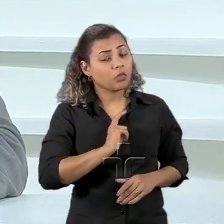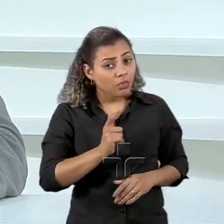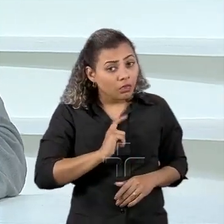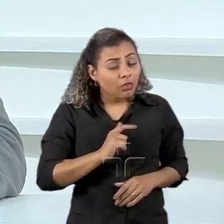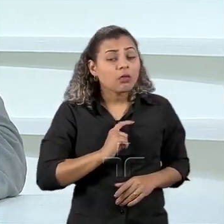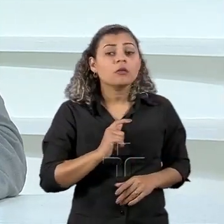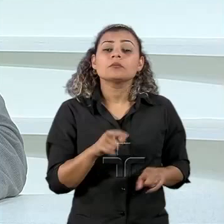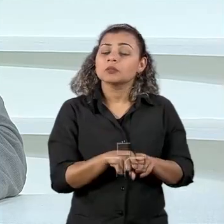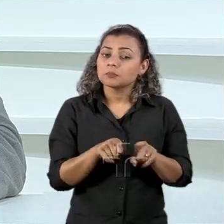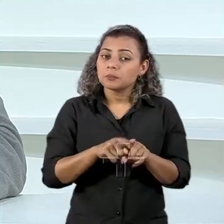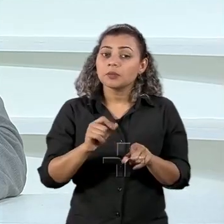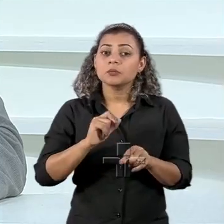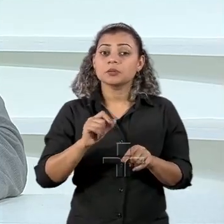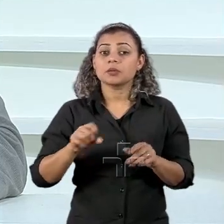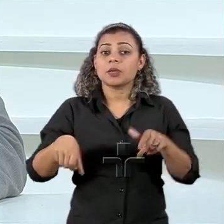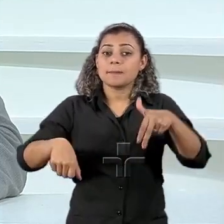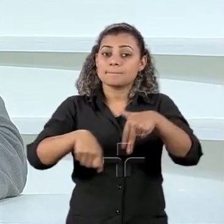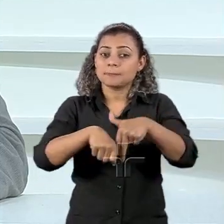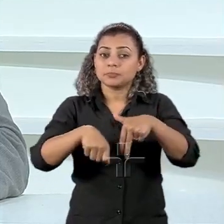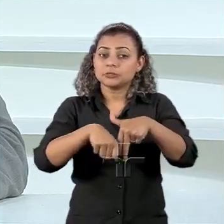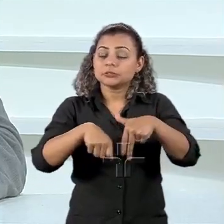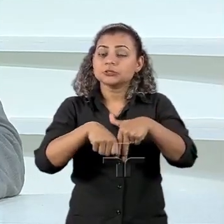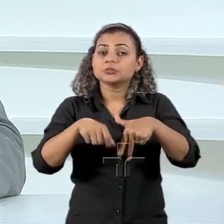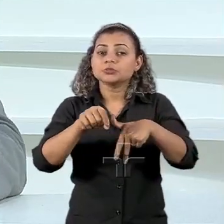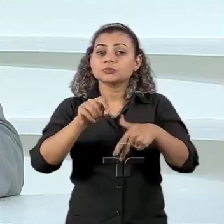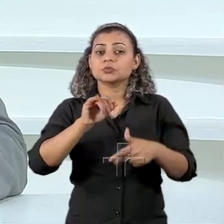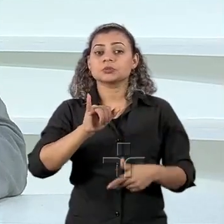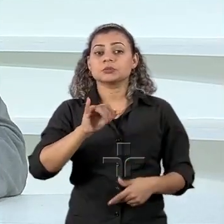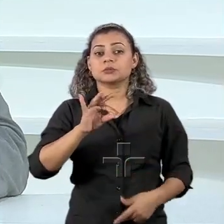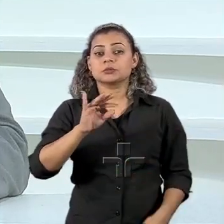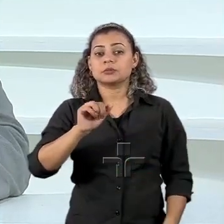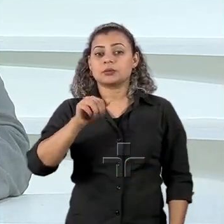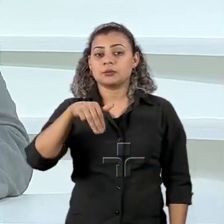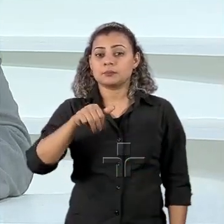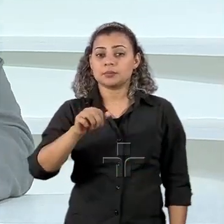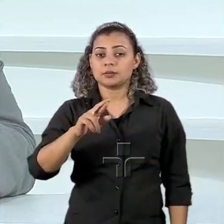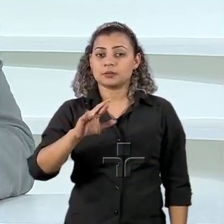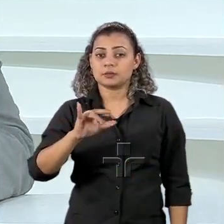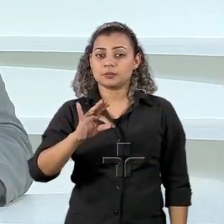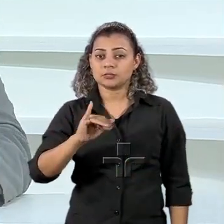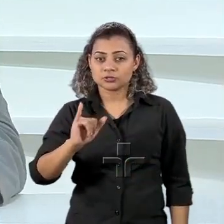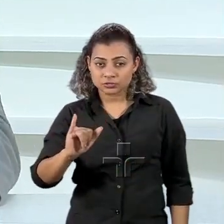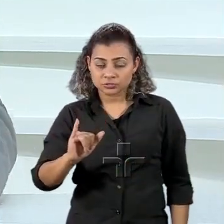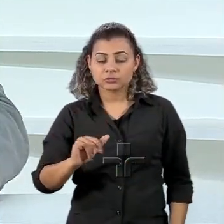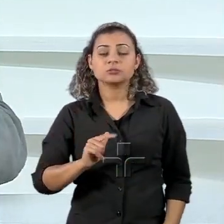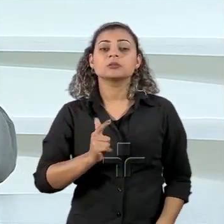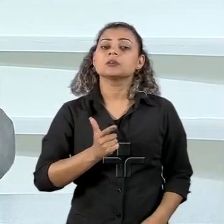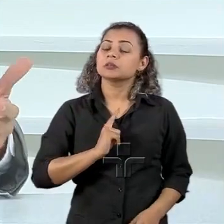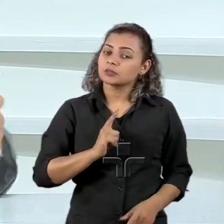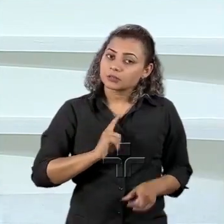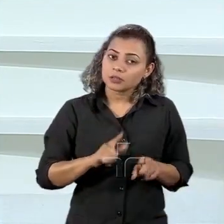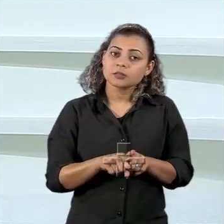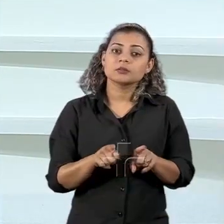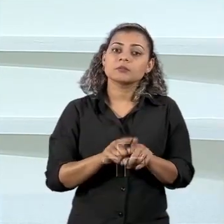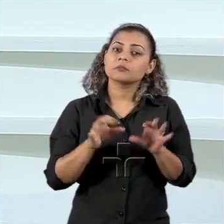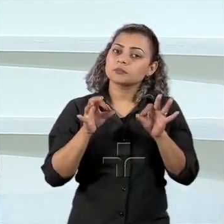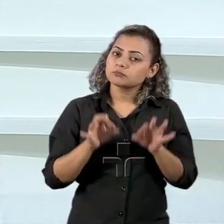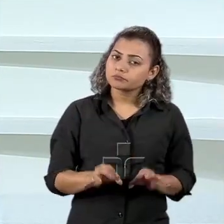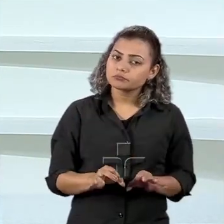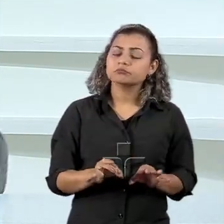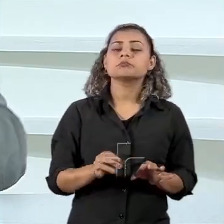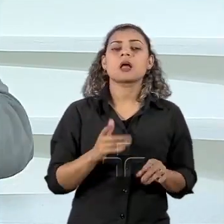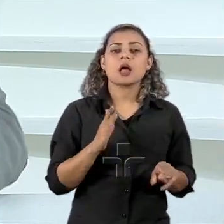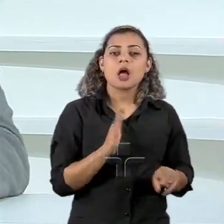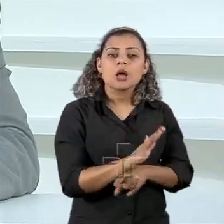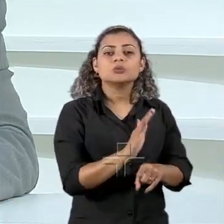premente que o embaixador certamente sabe o Itaumaraty deve ter lá o seu dever de casa para fazer e vai ajudar o